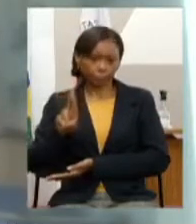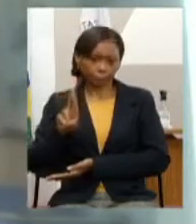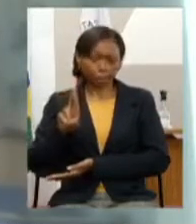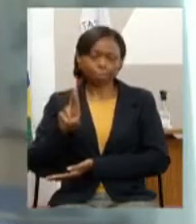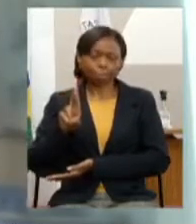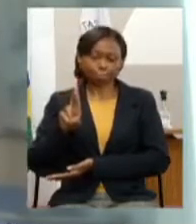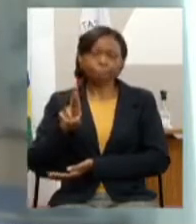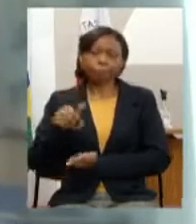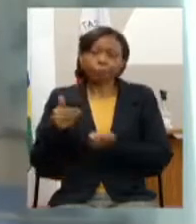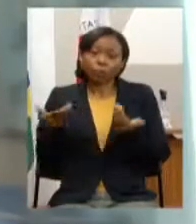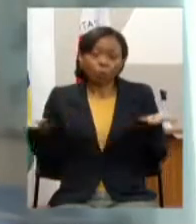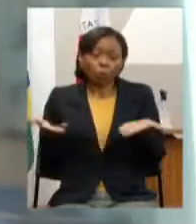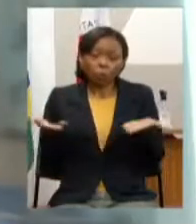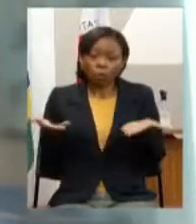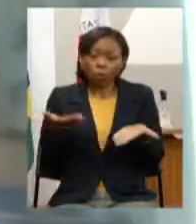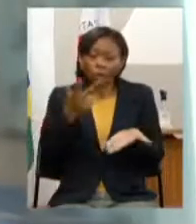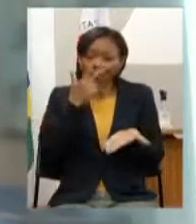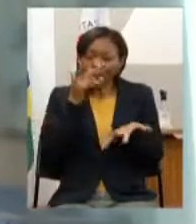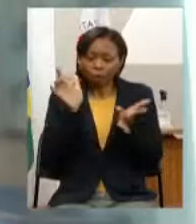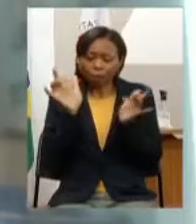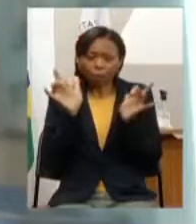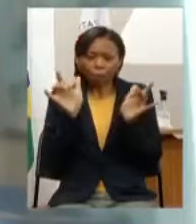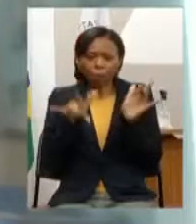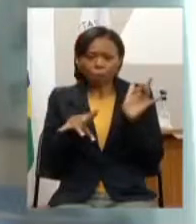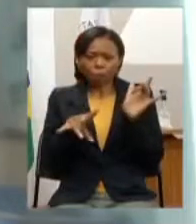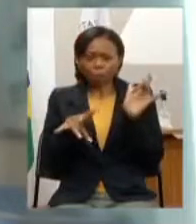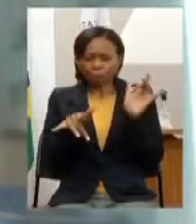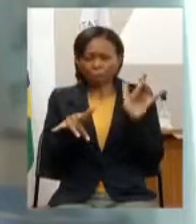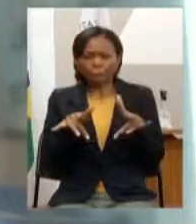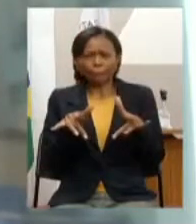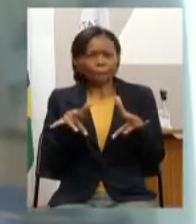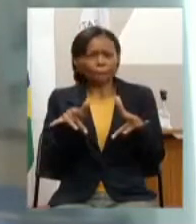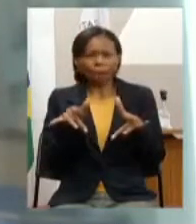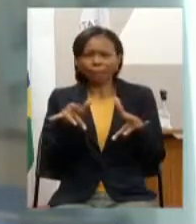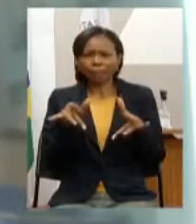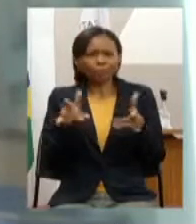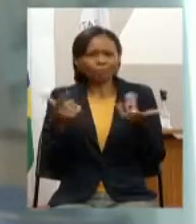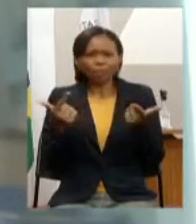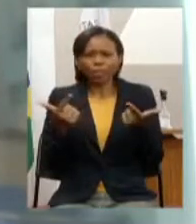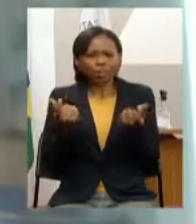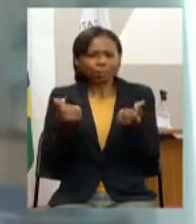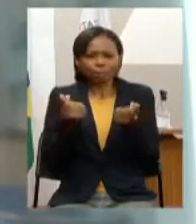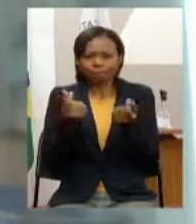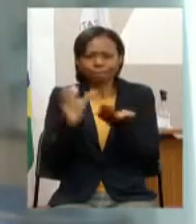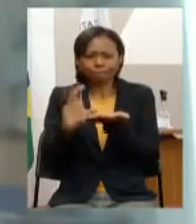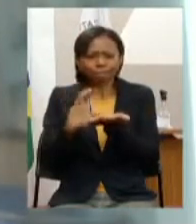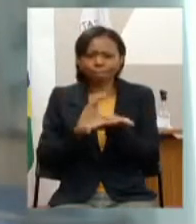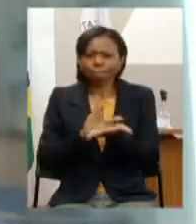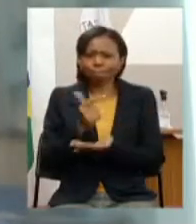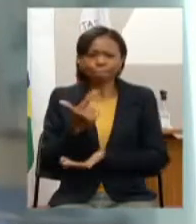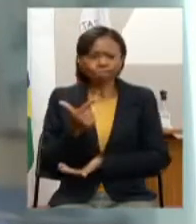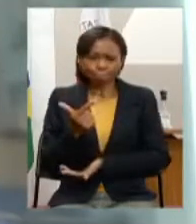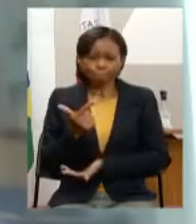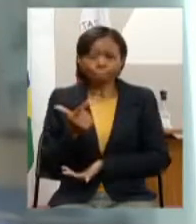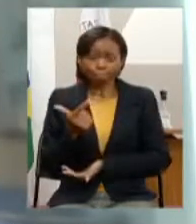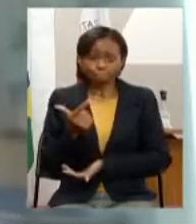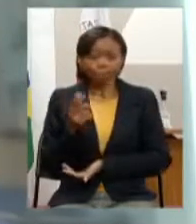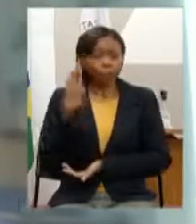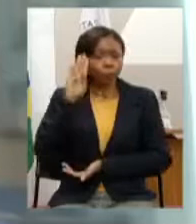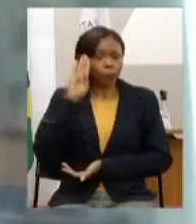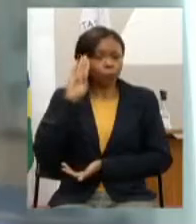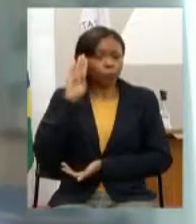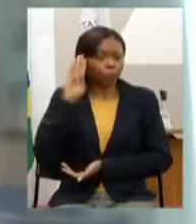quase que abandonado ainda tem tem função mas completamente sem recursos aí a a principal